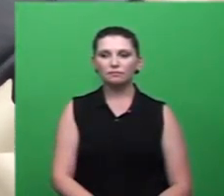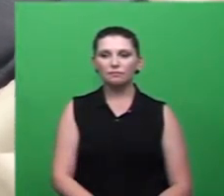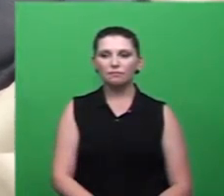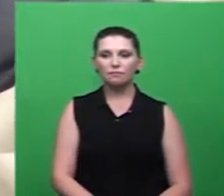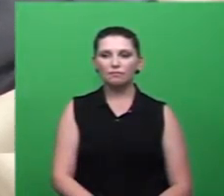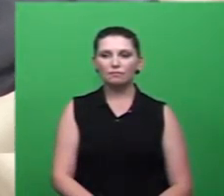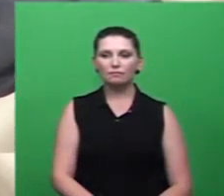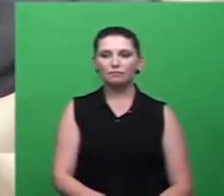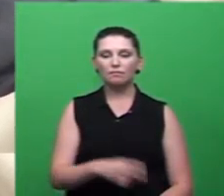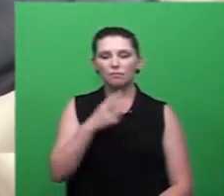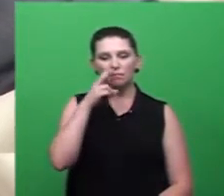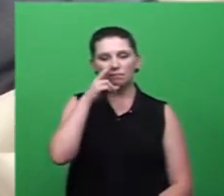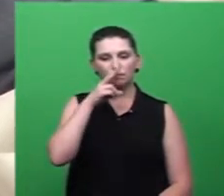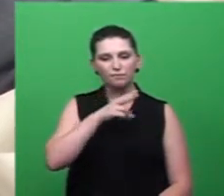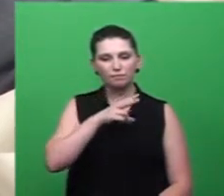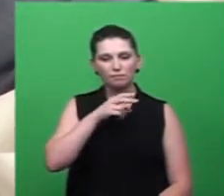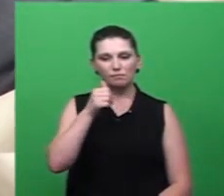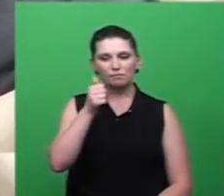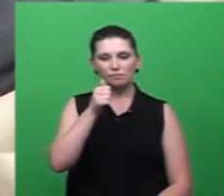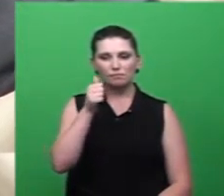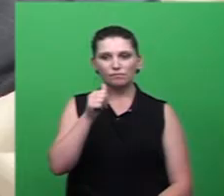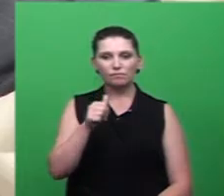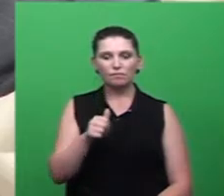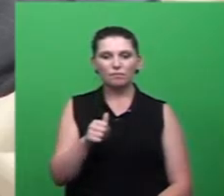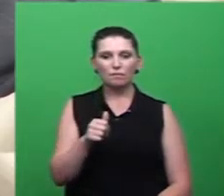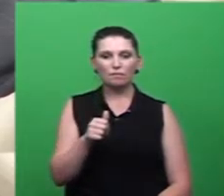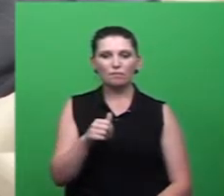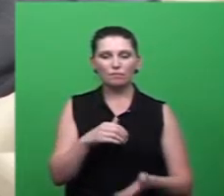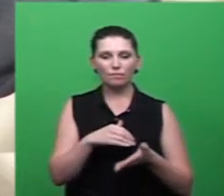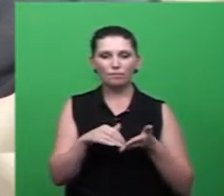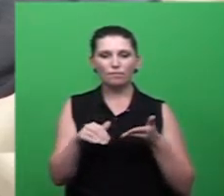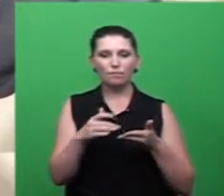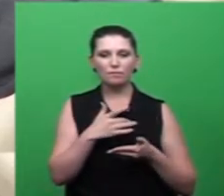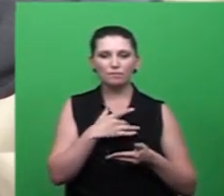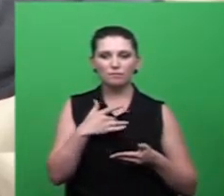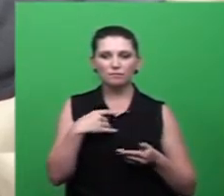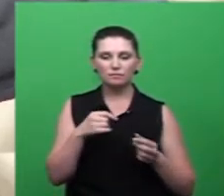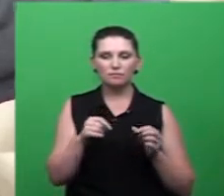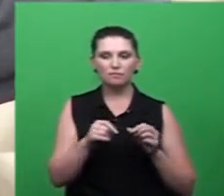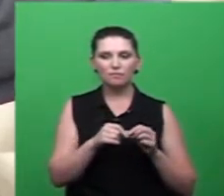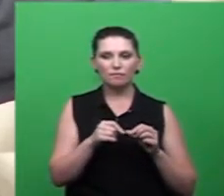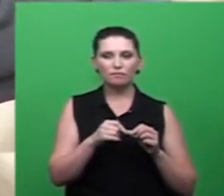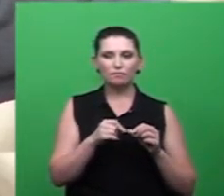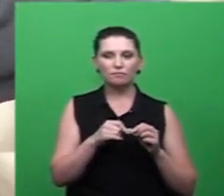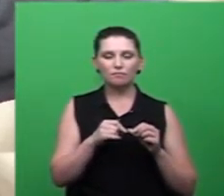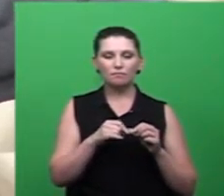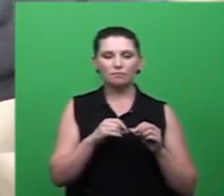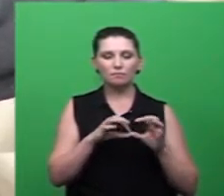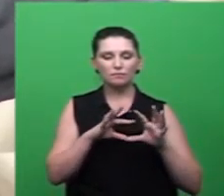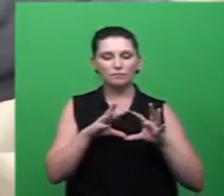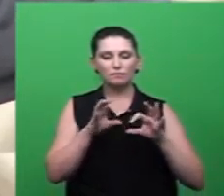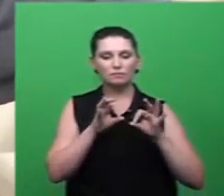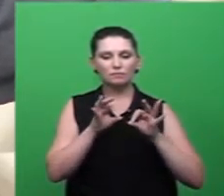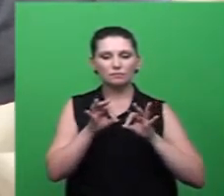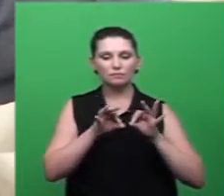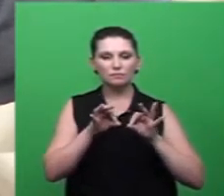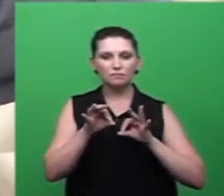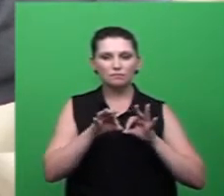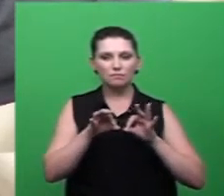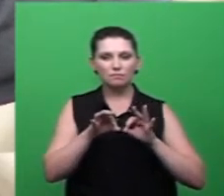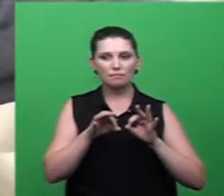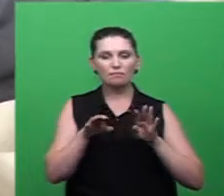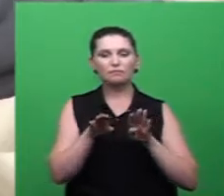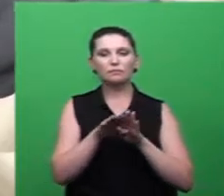para o próprio umbigo a secretaria de saúde ela construiu uma tampa e vem construindo